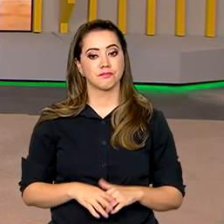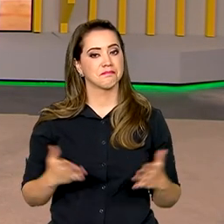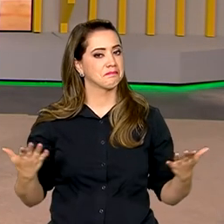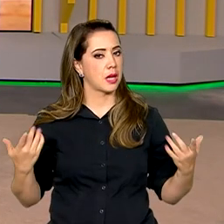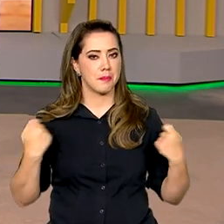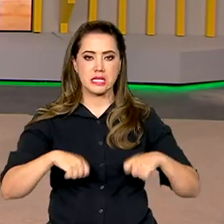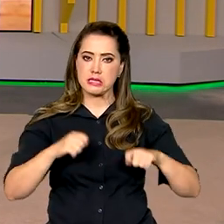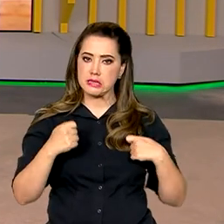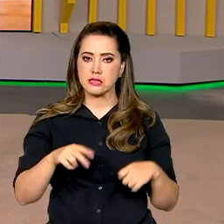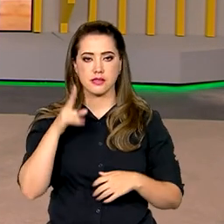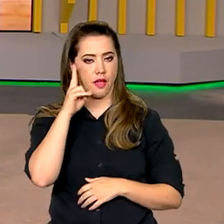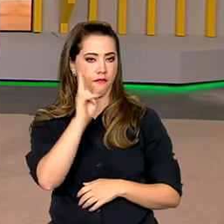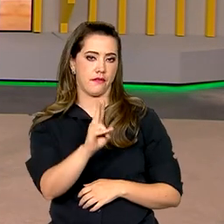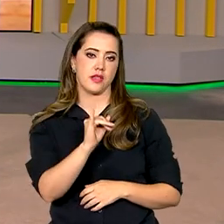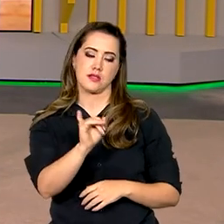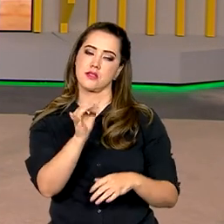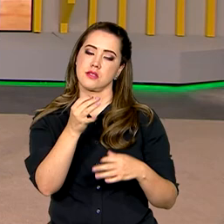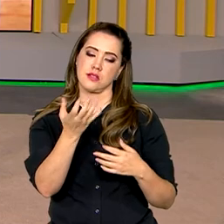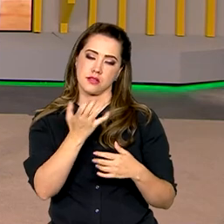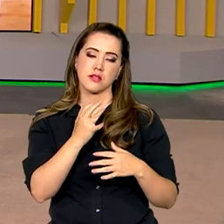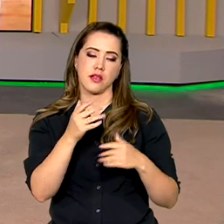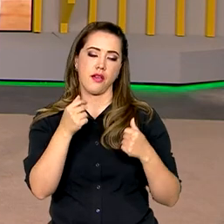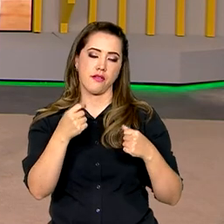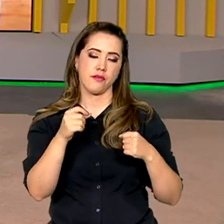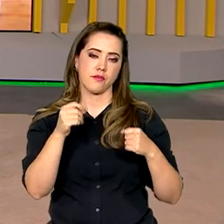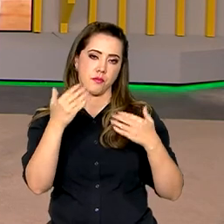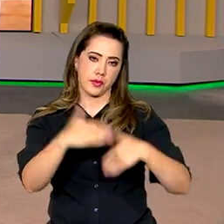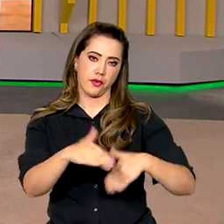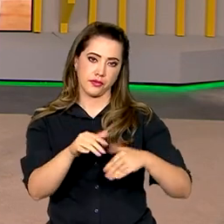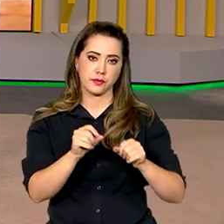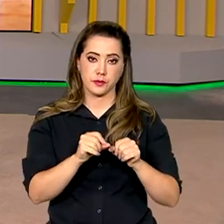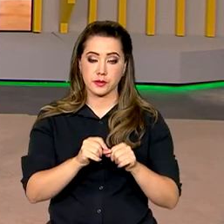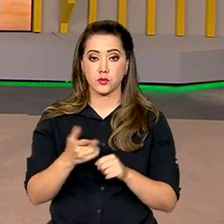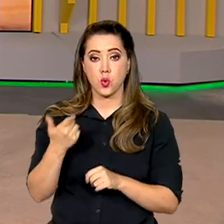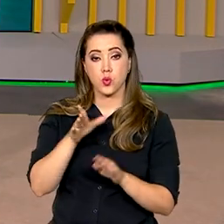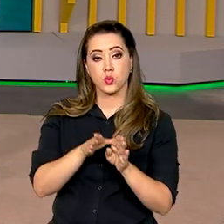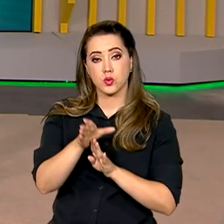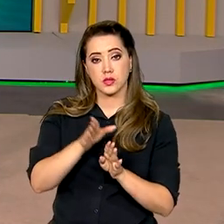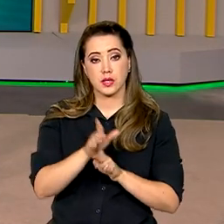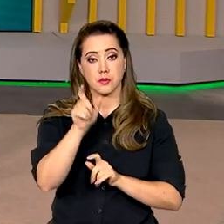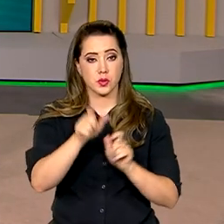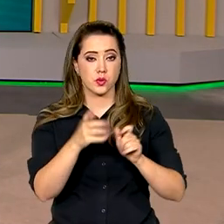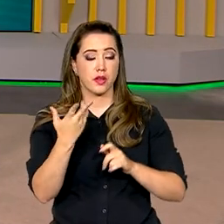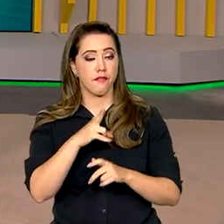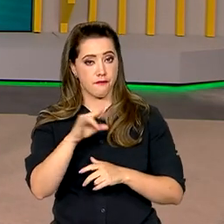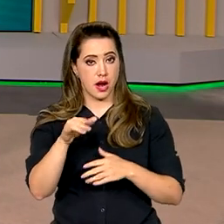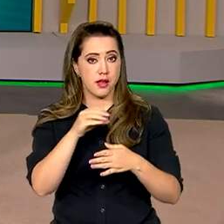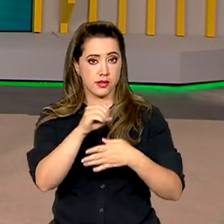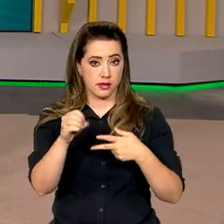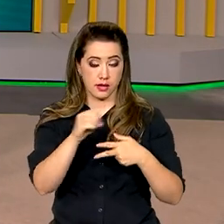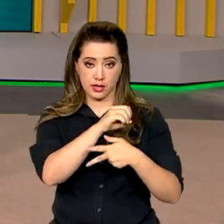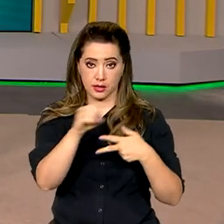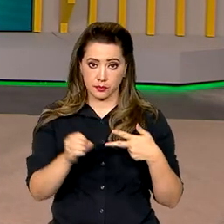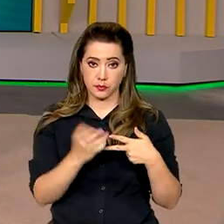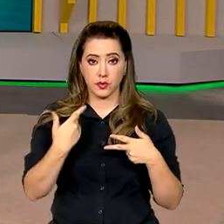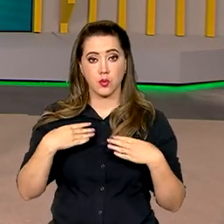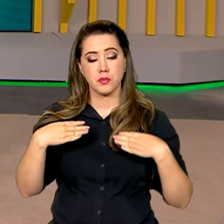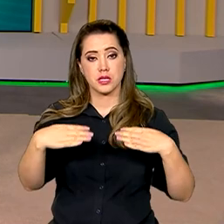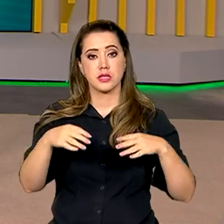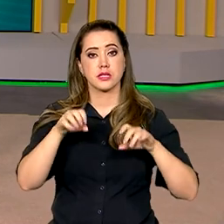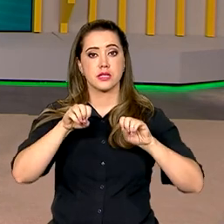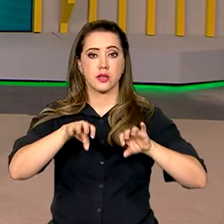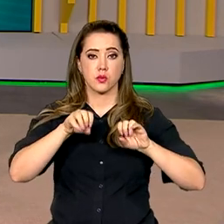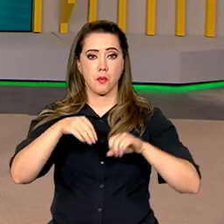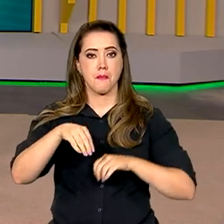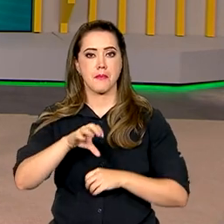Imperdível para quem está se preparando, né, Roberto? É verdade. E aqui vai uma outra ajudazinha para quem vai fazer o Enem. O Ministério da Educação acaba